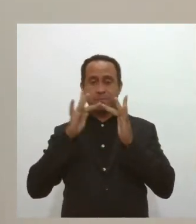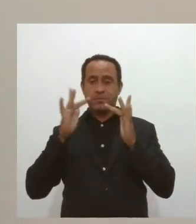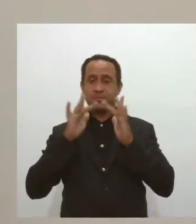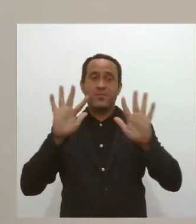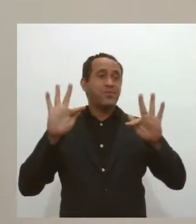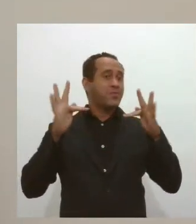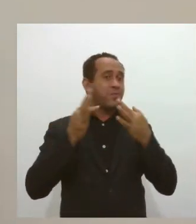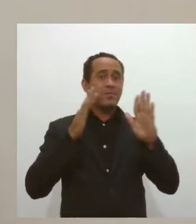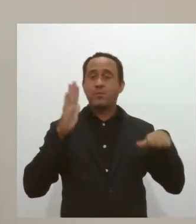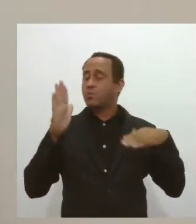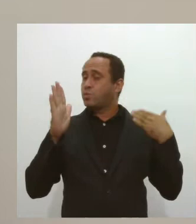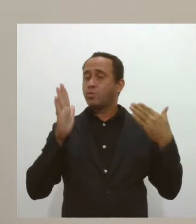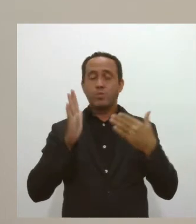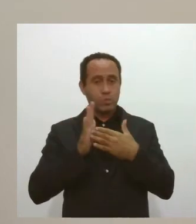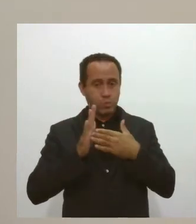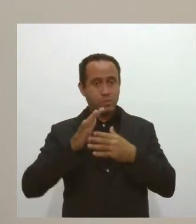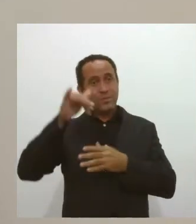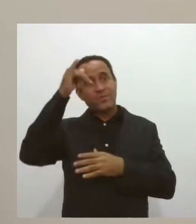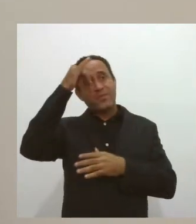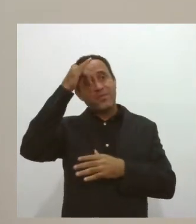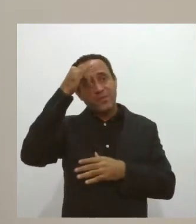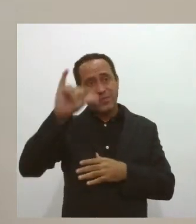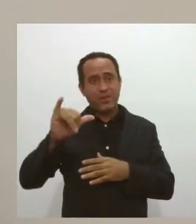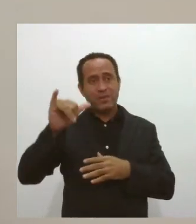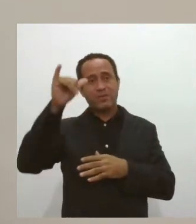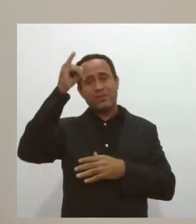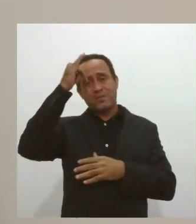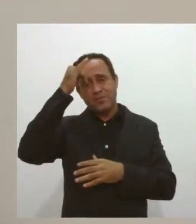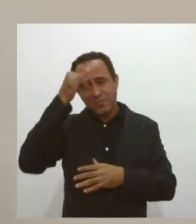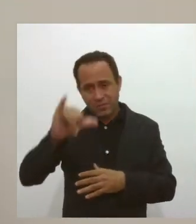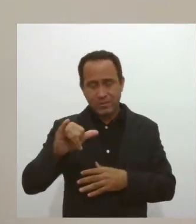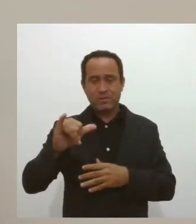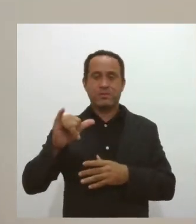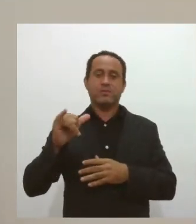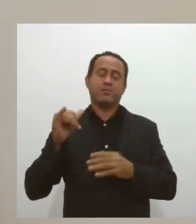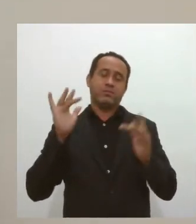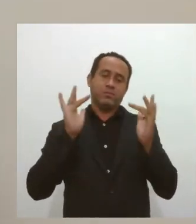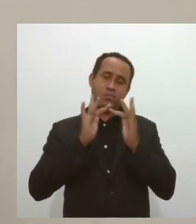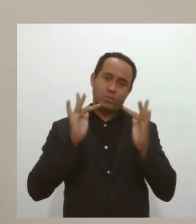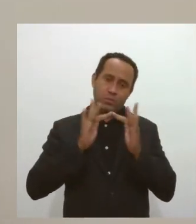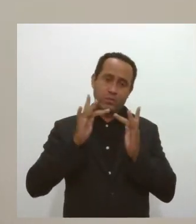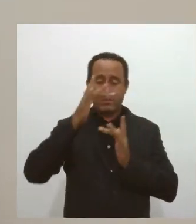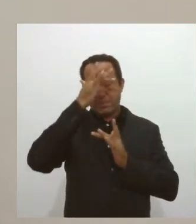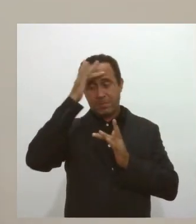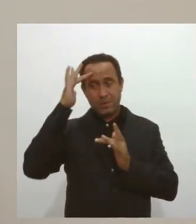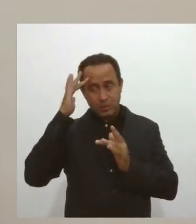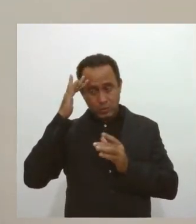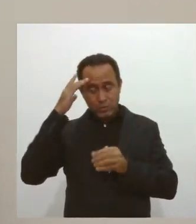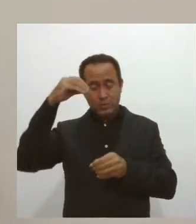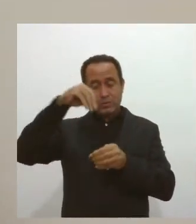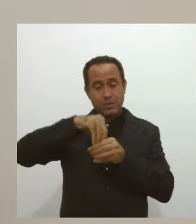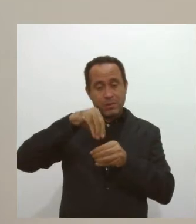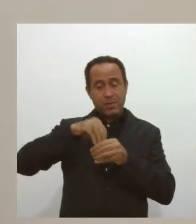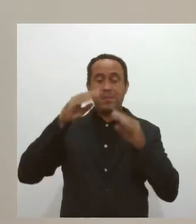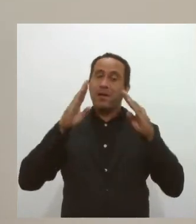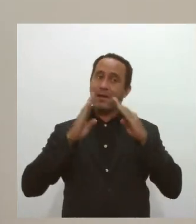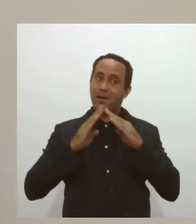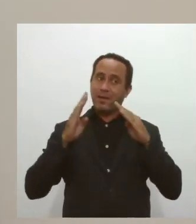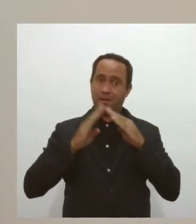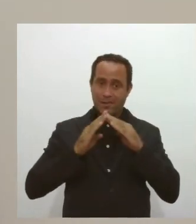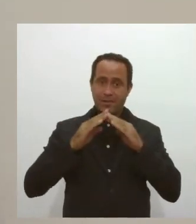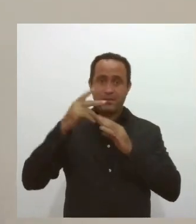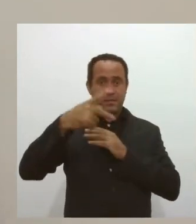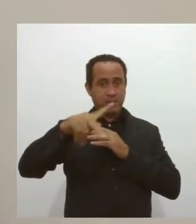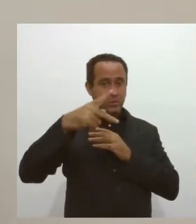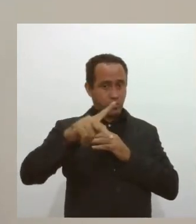inteiras. Então, evite, evite convívio com pessoas que não moram no mesmo domicílio